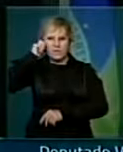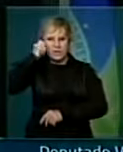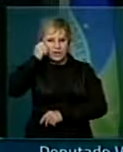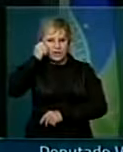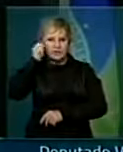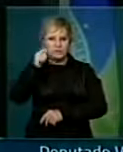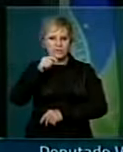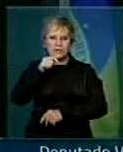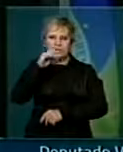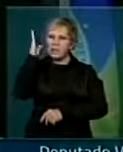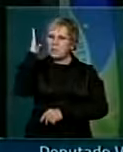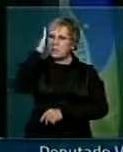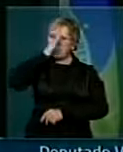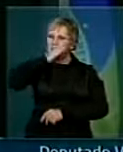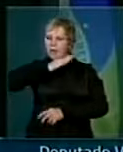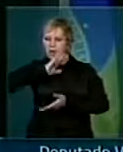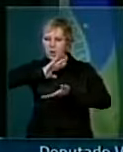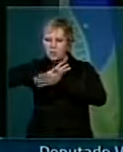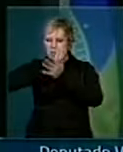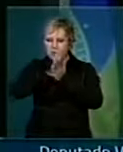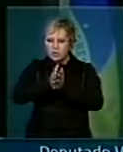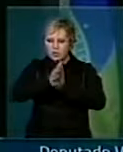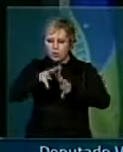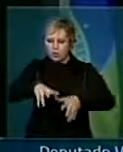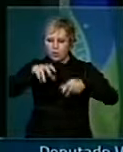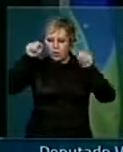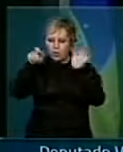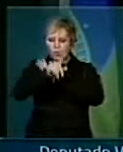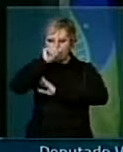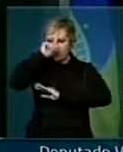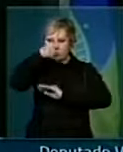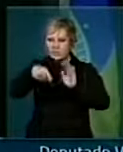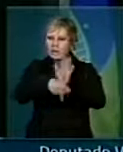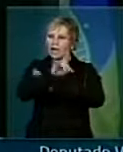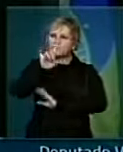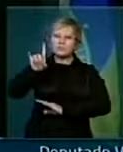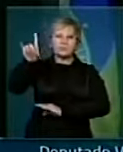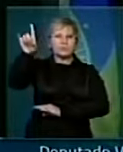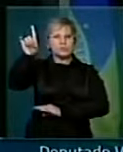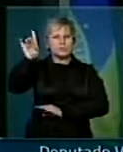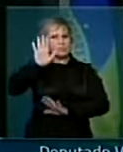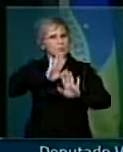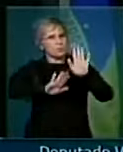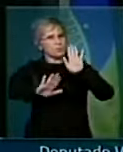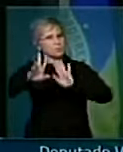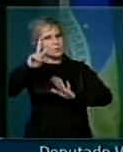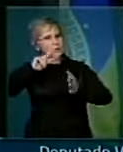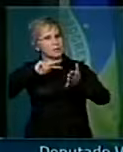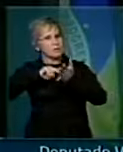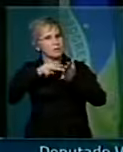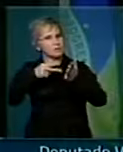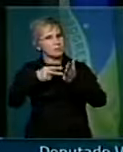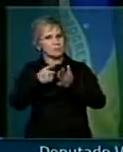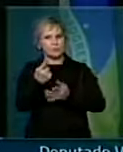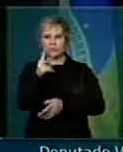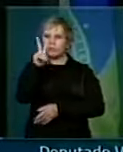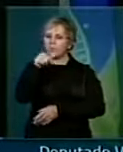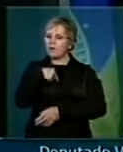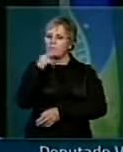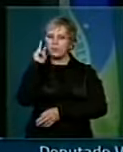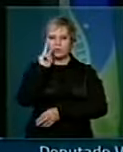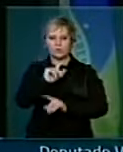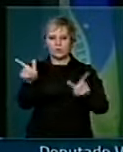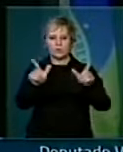é condenado por Deus. Cuidado das interpretações, pessoal. Uma vez eu vi na Globo, uma